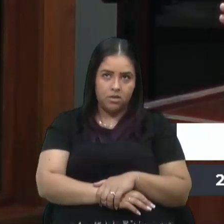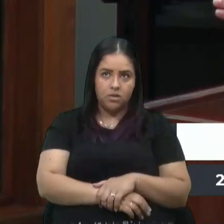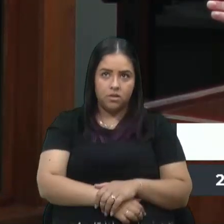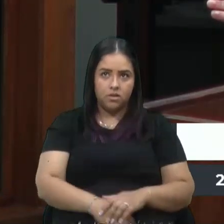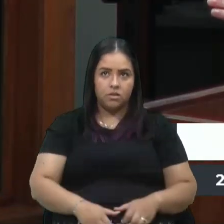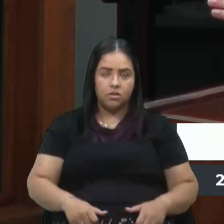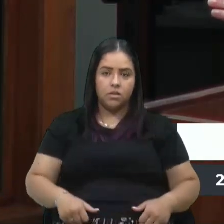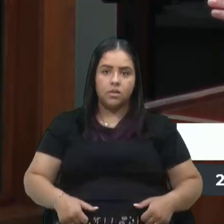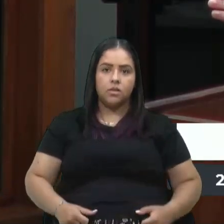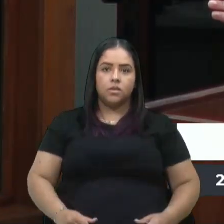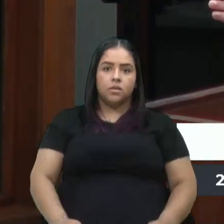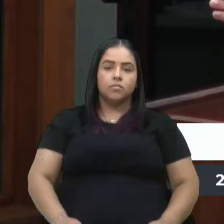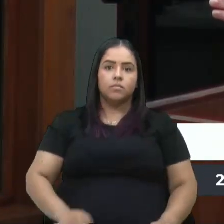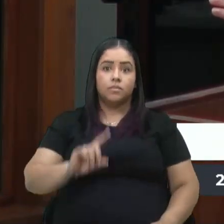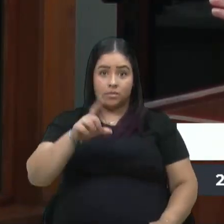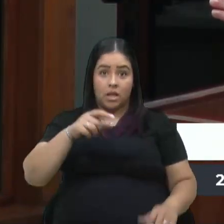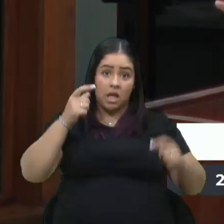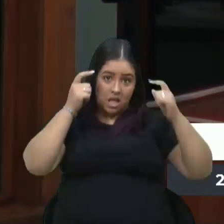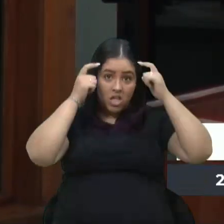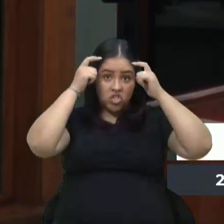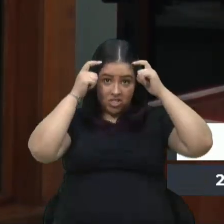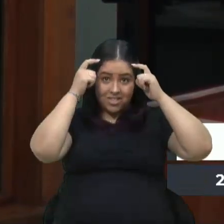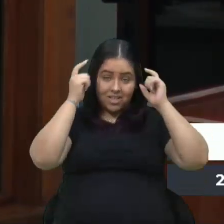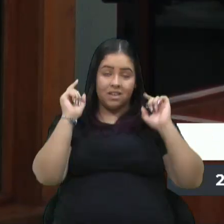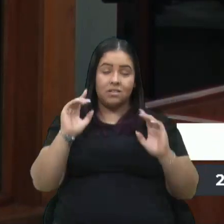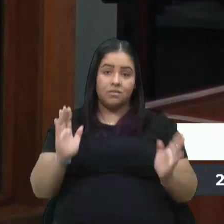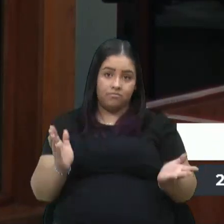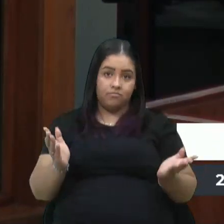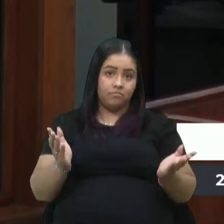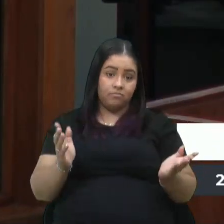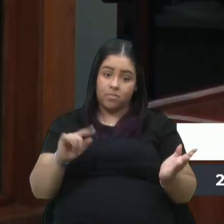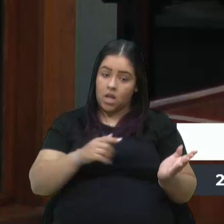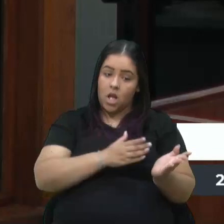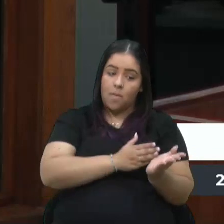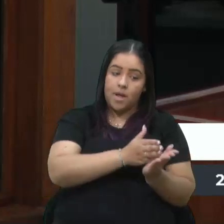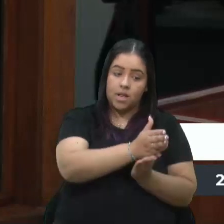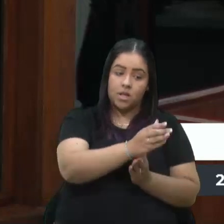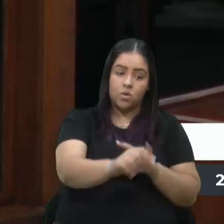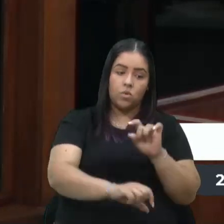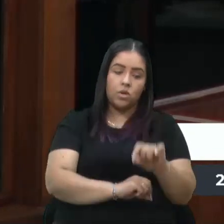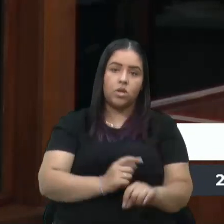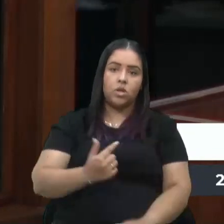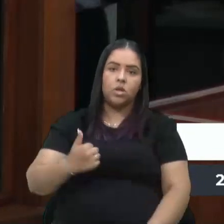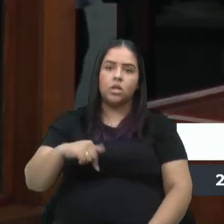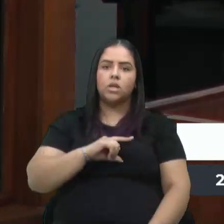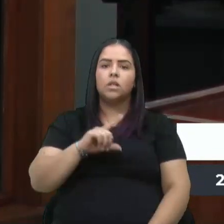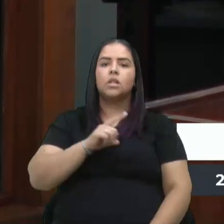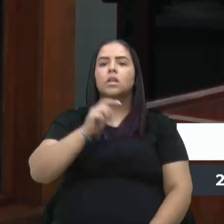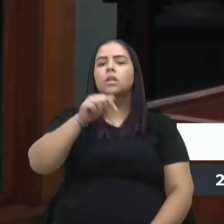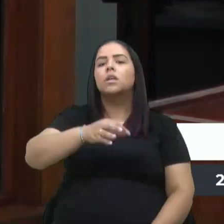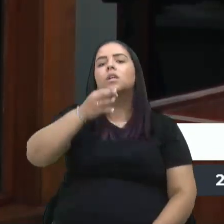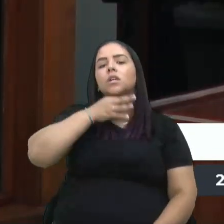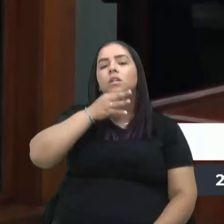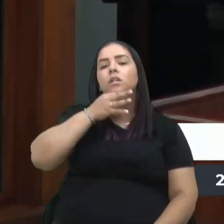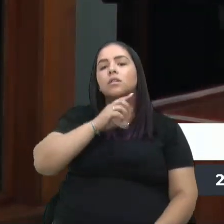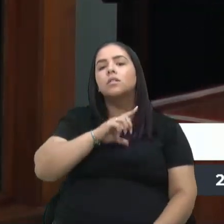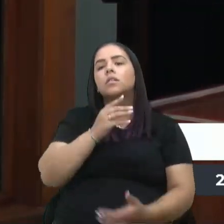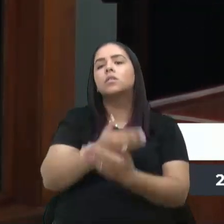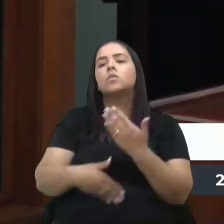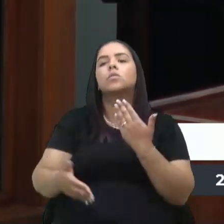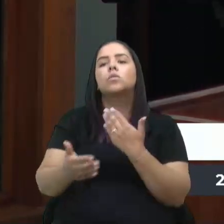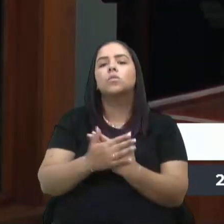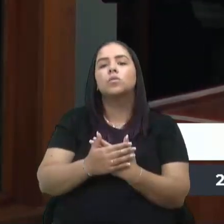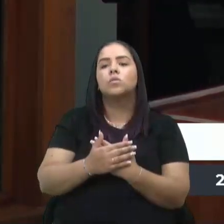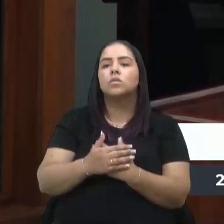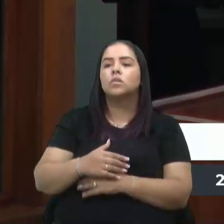é a Disney, é uma linha de conduta. O que nós temos em Caxias do Sul? Temos tudo. Tem turismo esportivo,